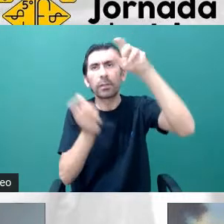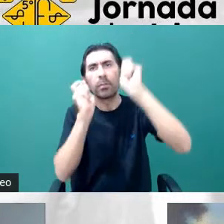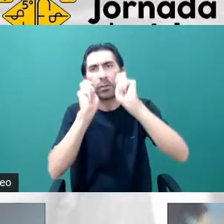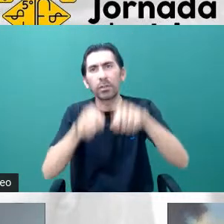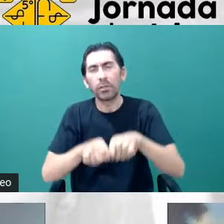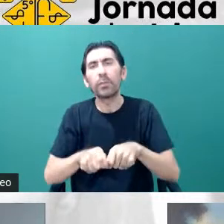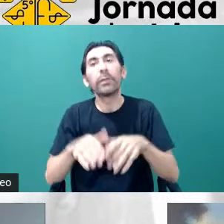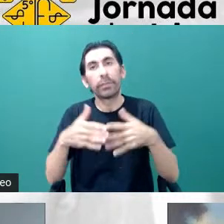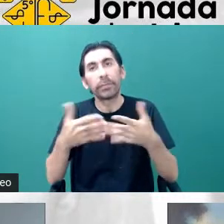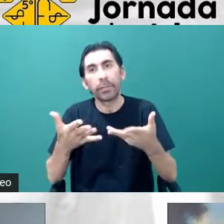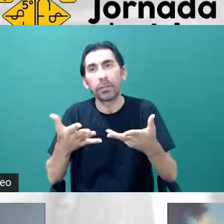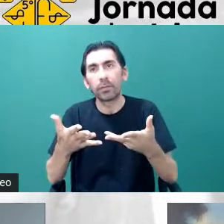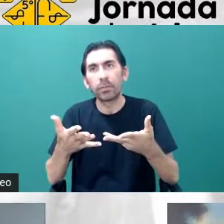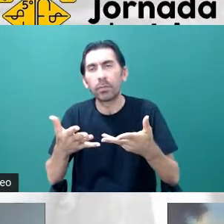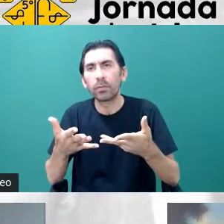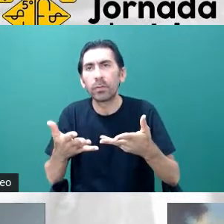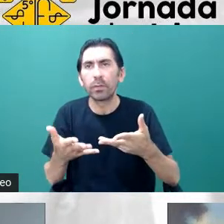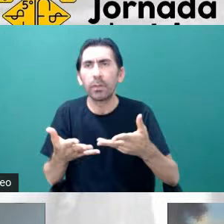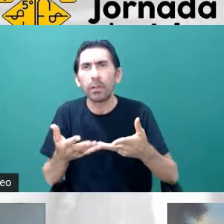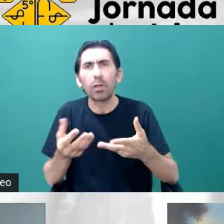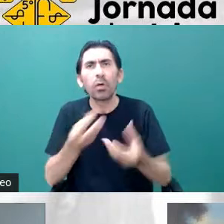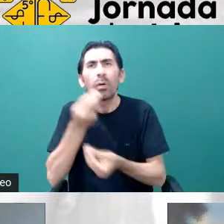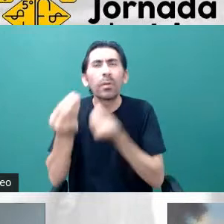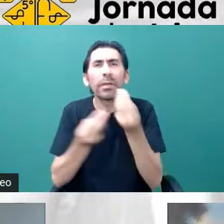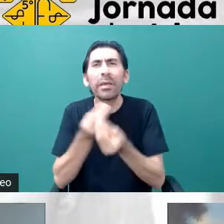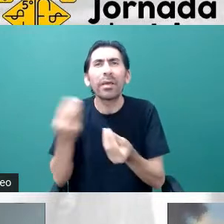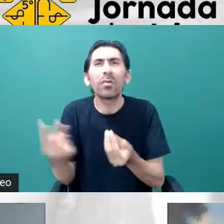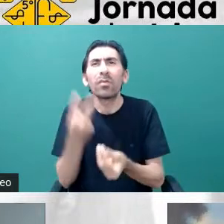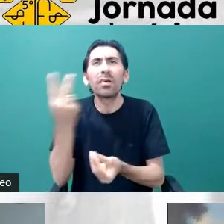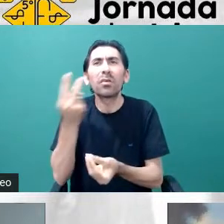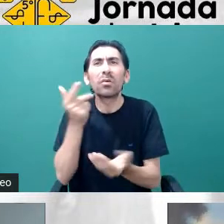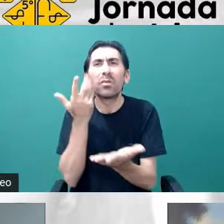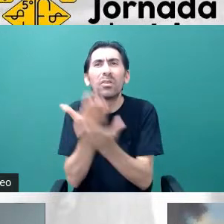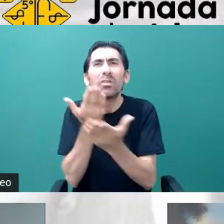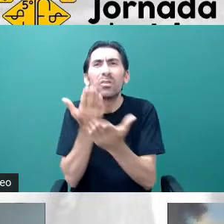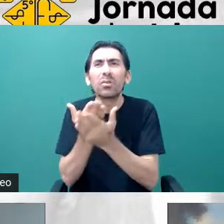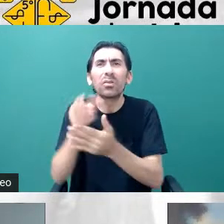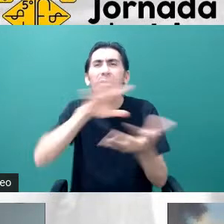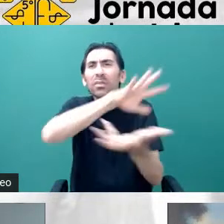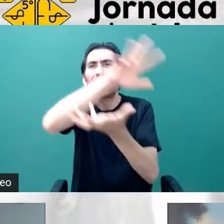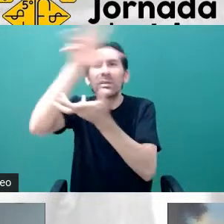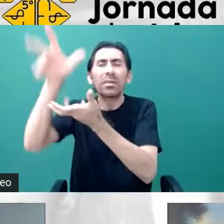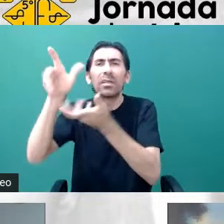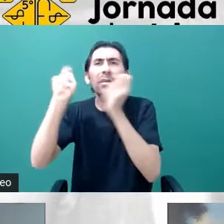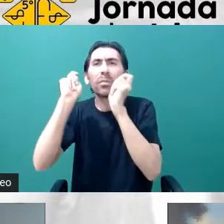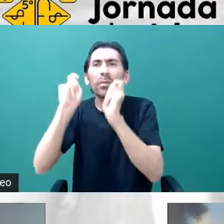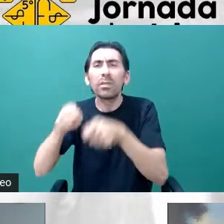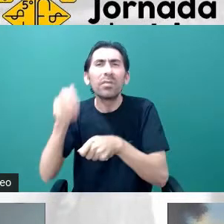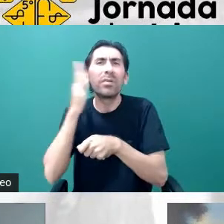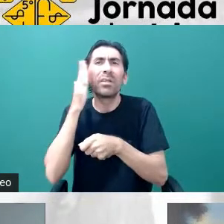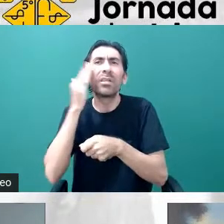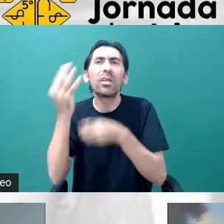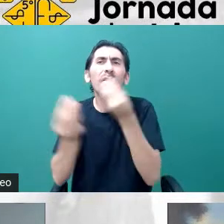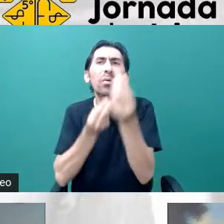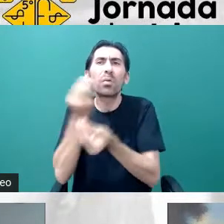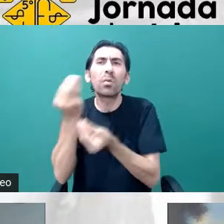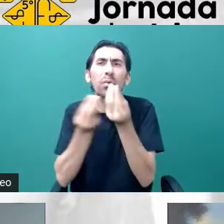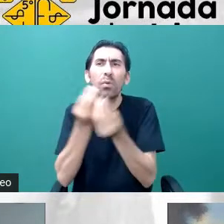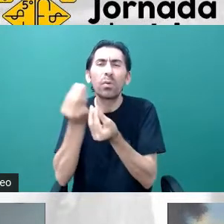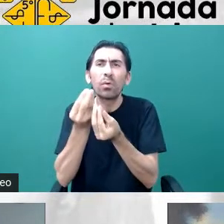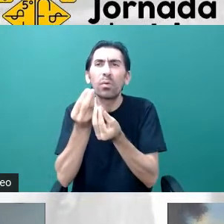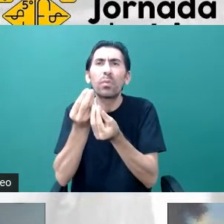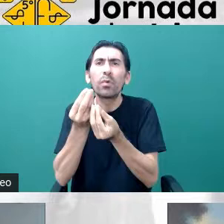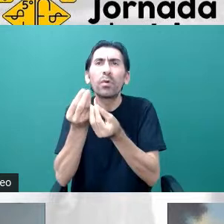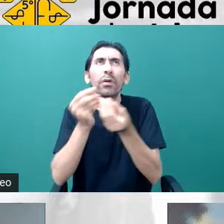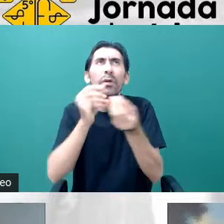bem. Qual a grande vantagem da gente estudar aglomerados de galáxias para poder entender como que as galáxias se formaram